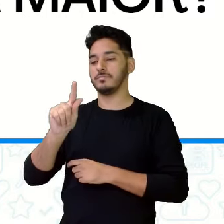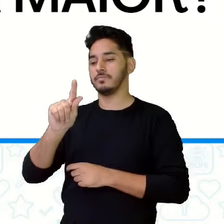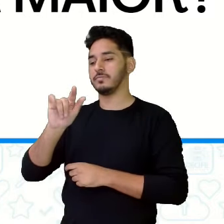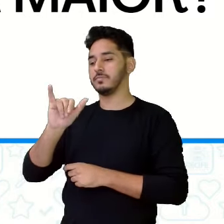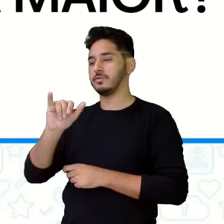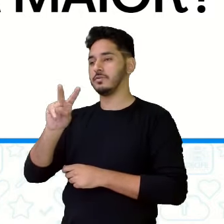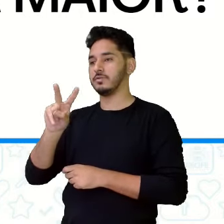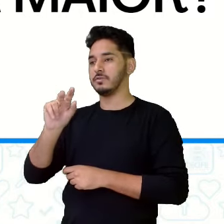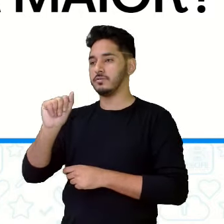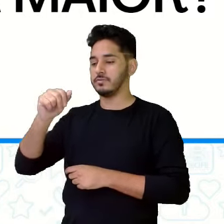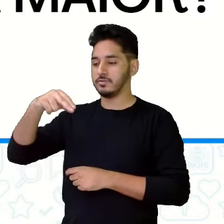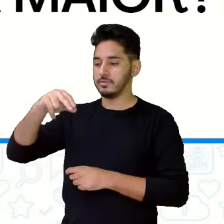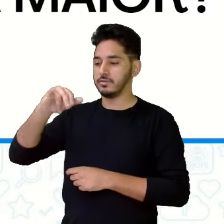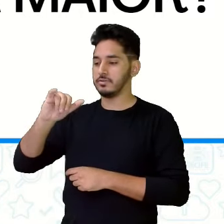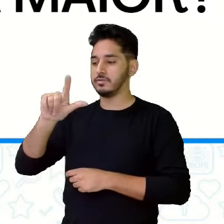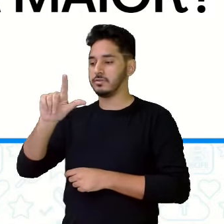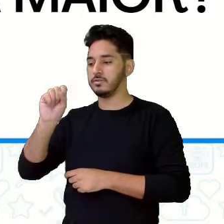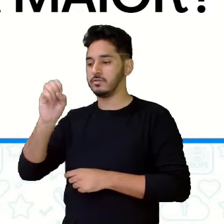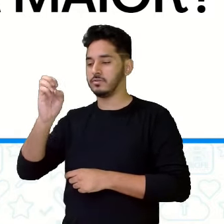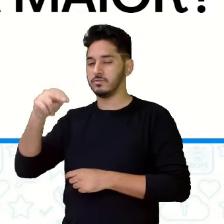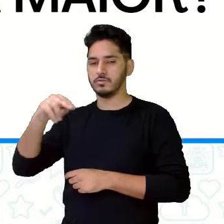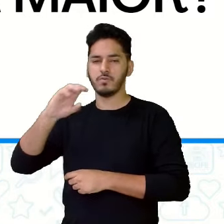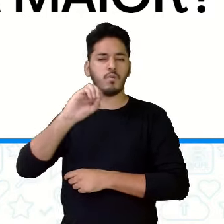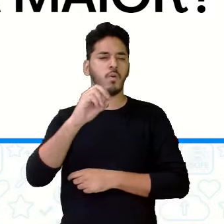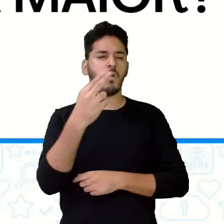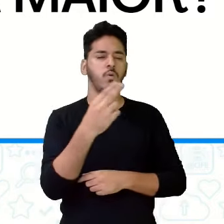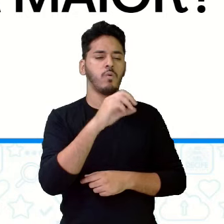Givanilson ou Sandra?